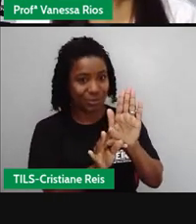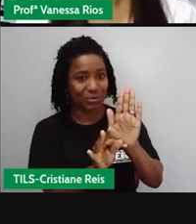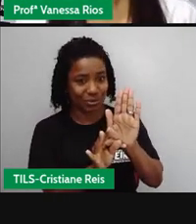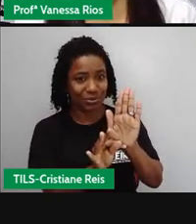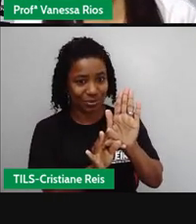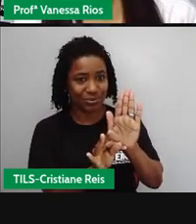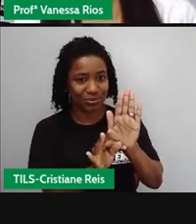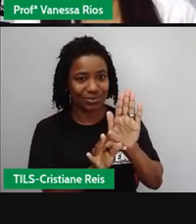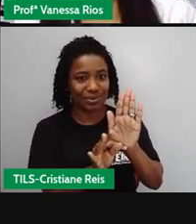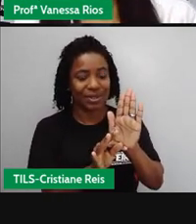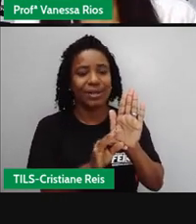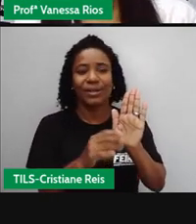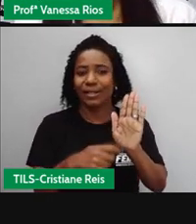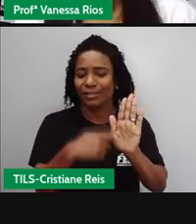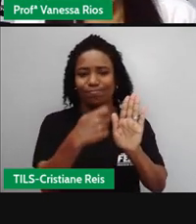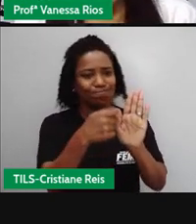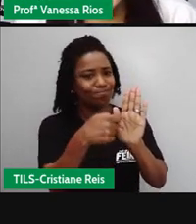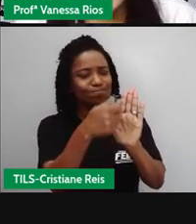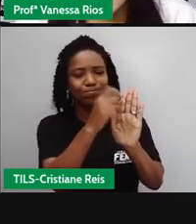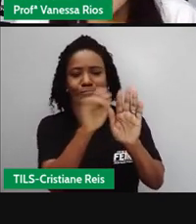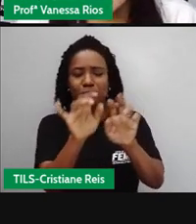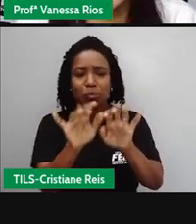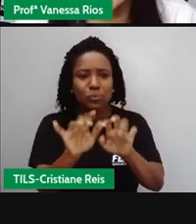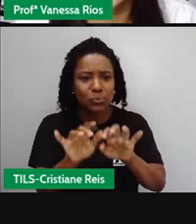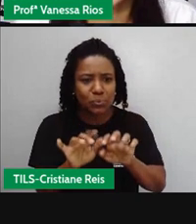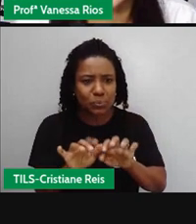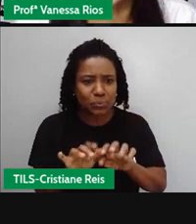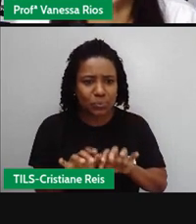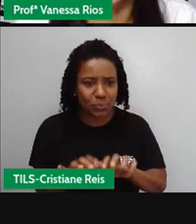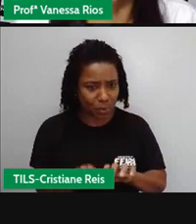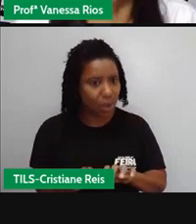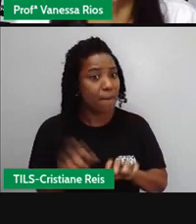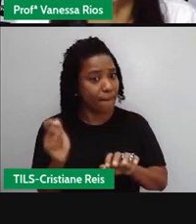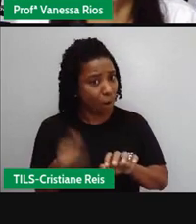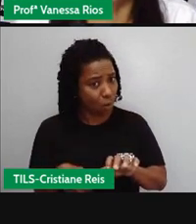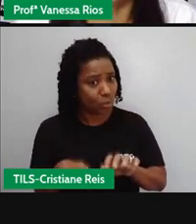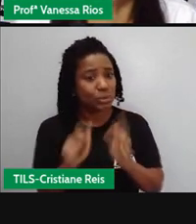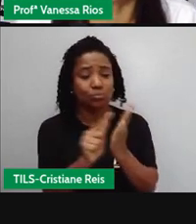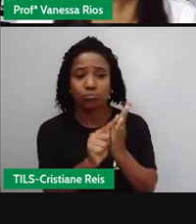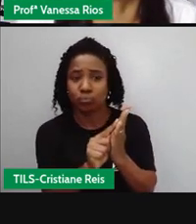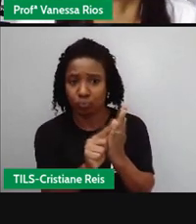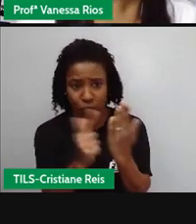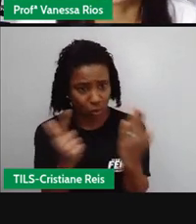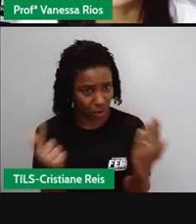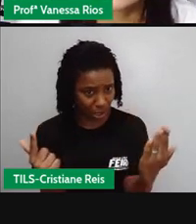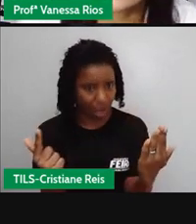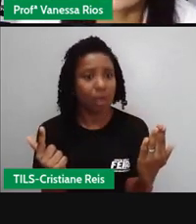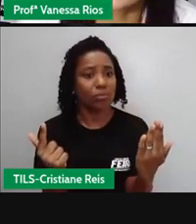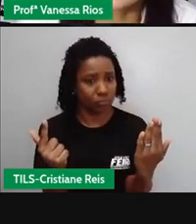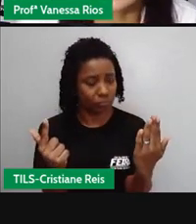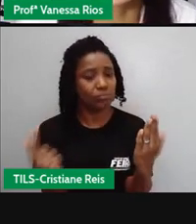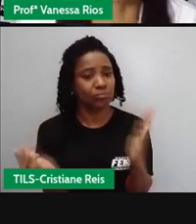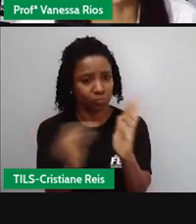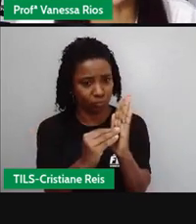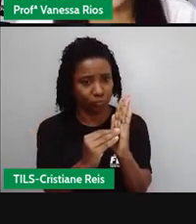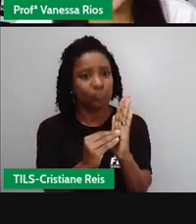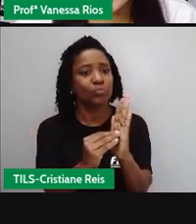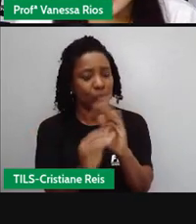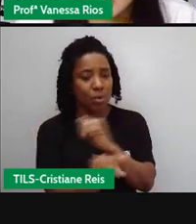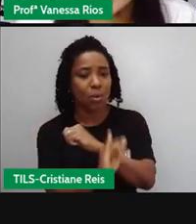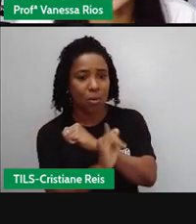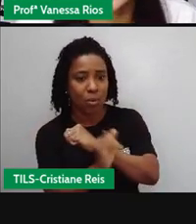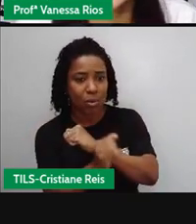entram dentro do grupo dos textos jornalísticos, mas elas podem também trazer outras funções, além da